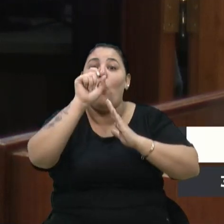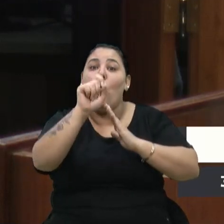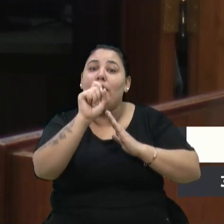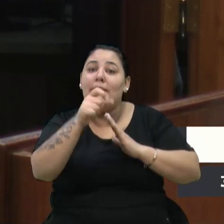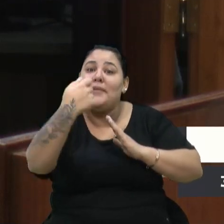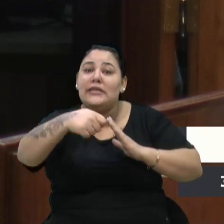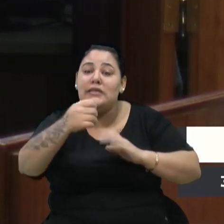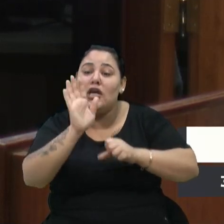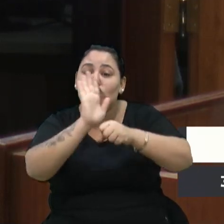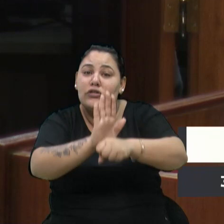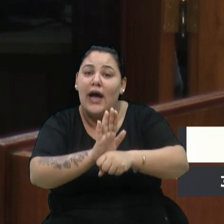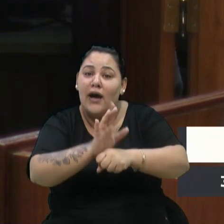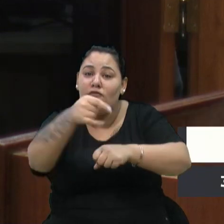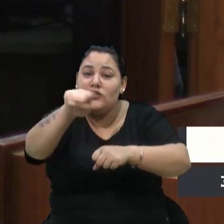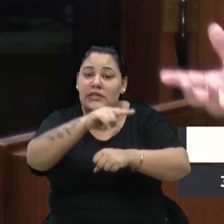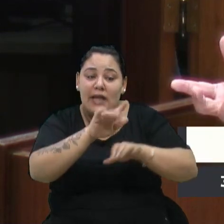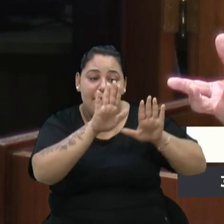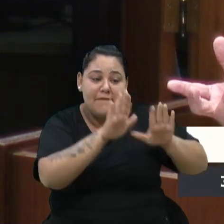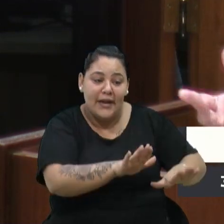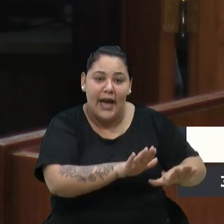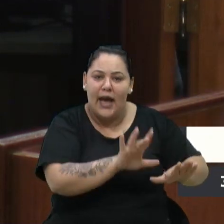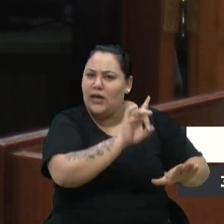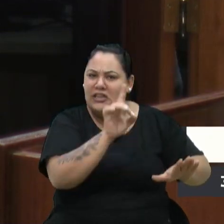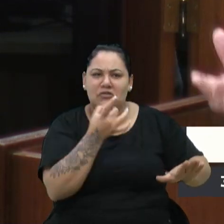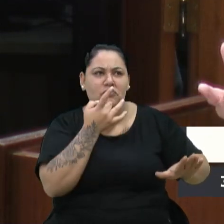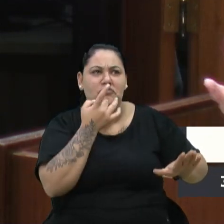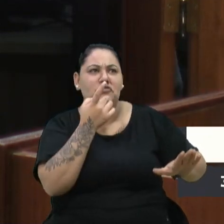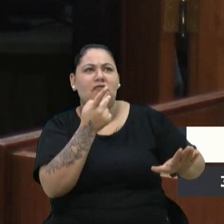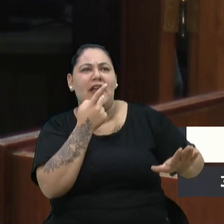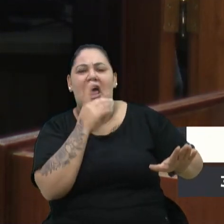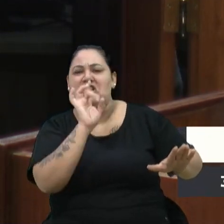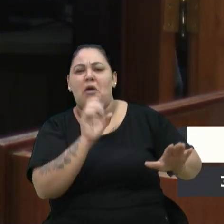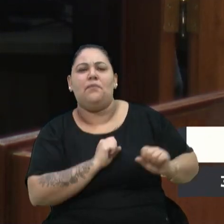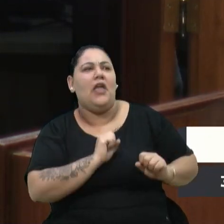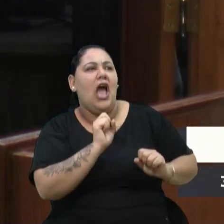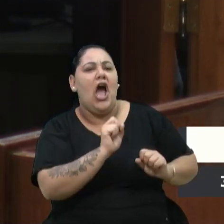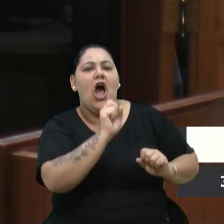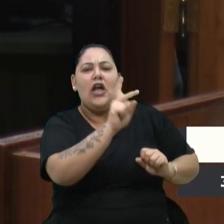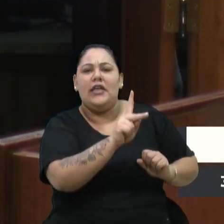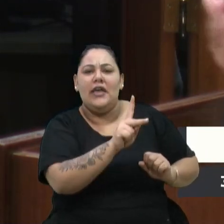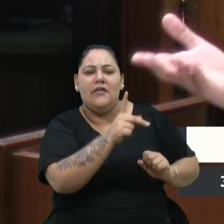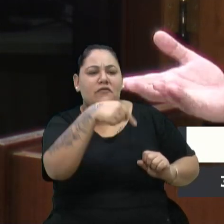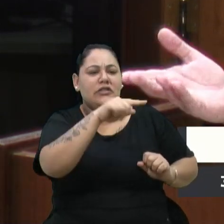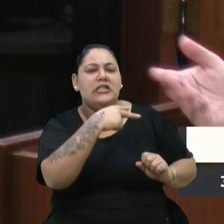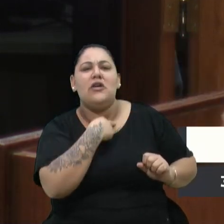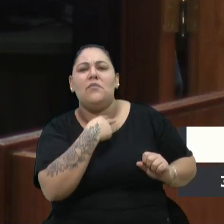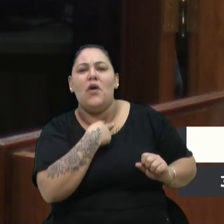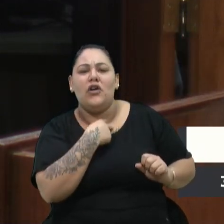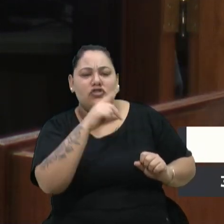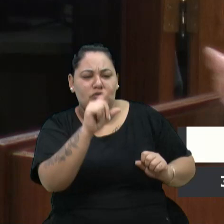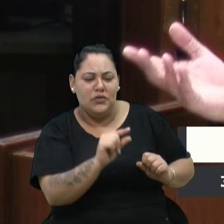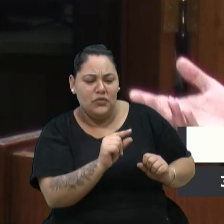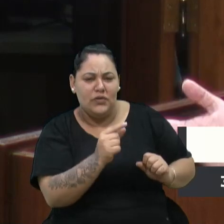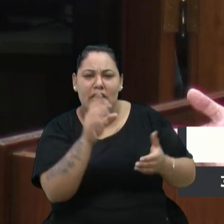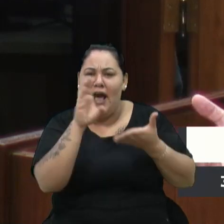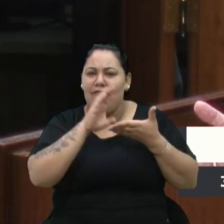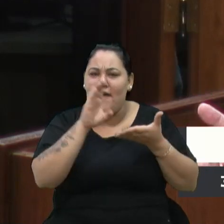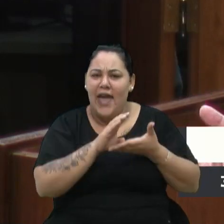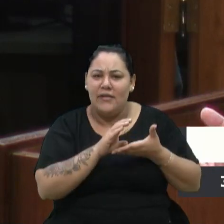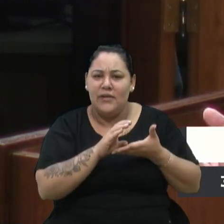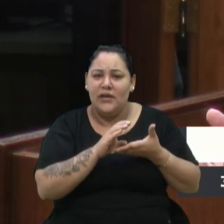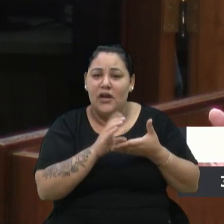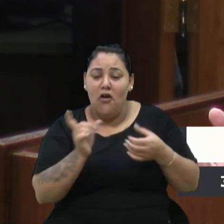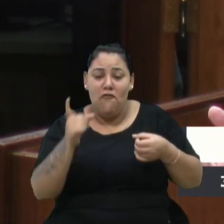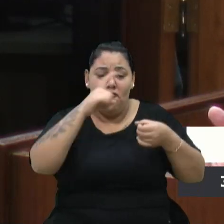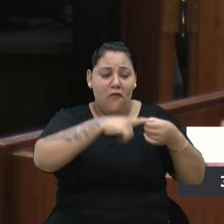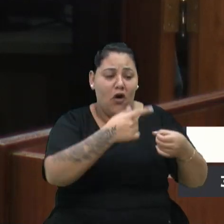na Zona Norte. E não só dizer, ok, vocês não podem diminuir as metas, devolvam o dinheiro e a gente realoca em algum